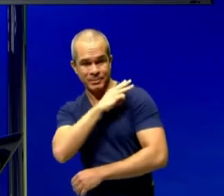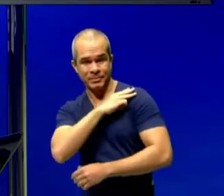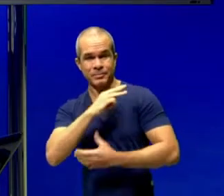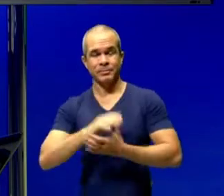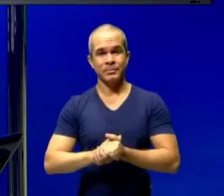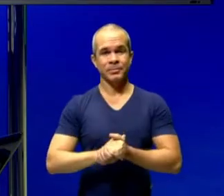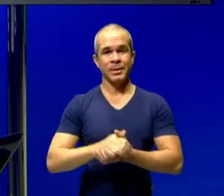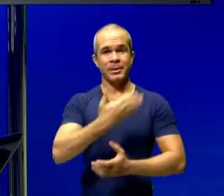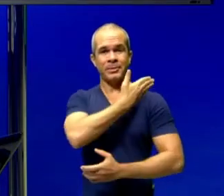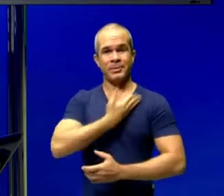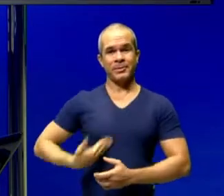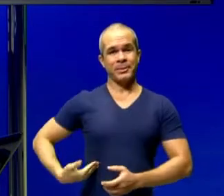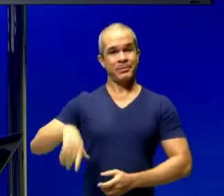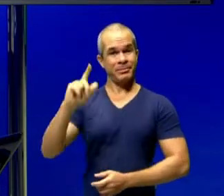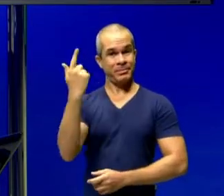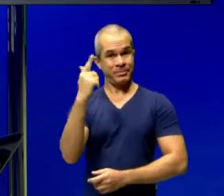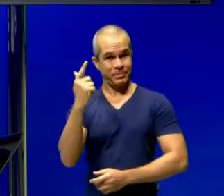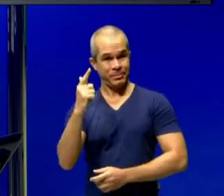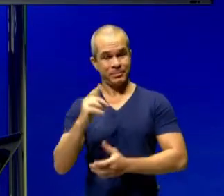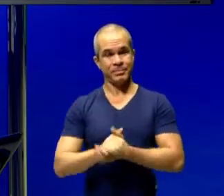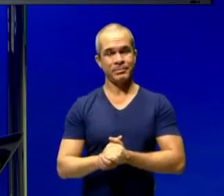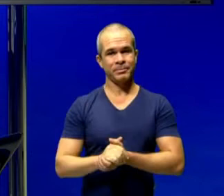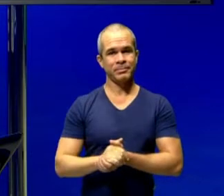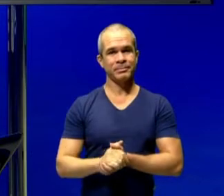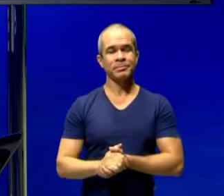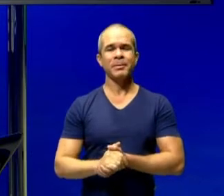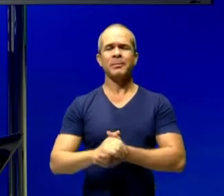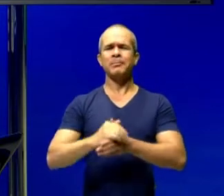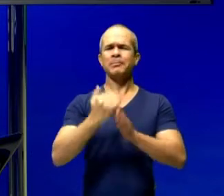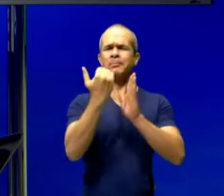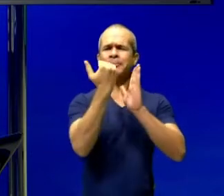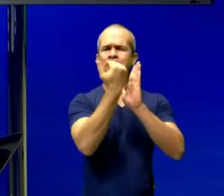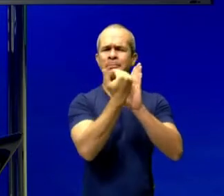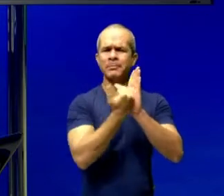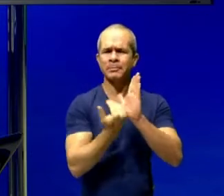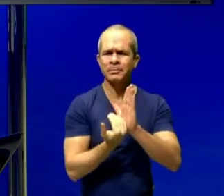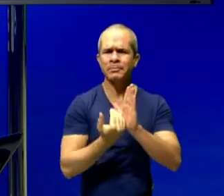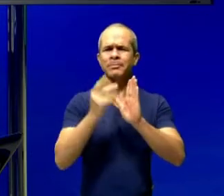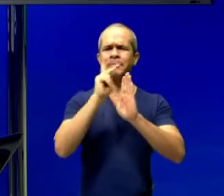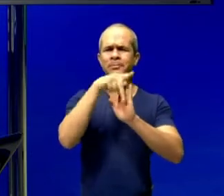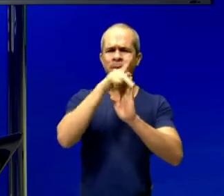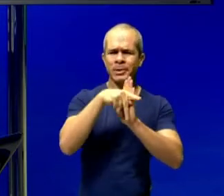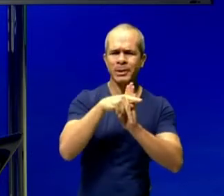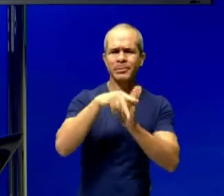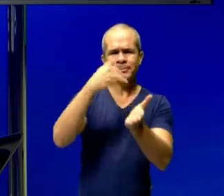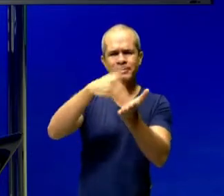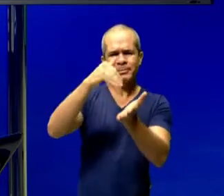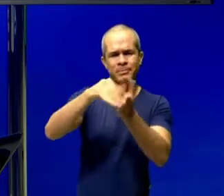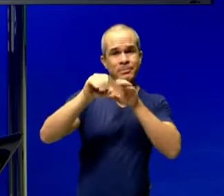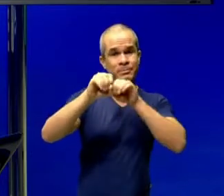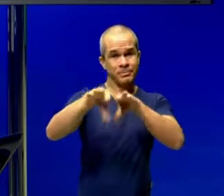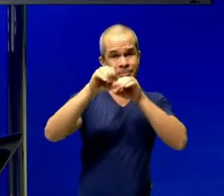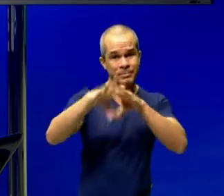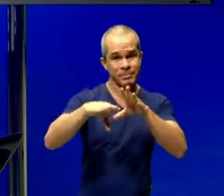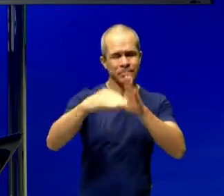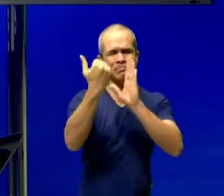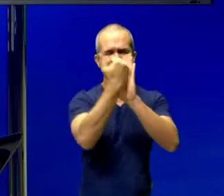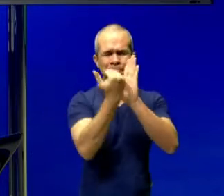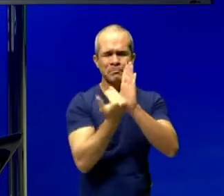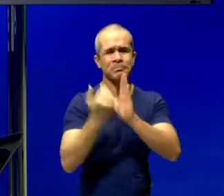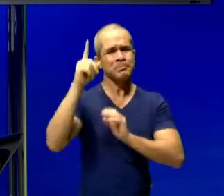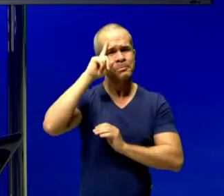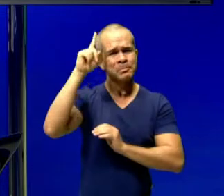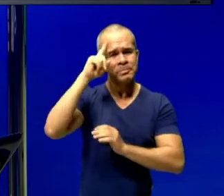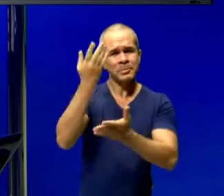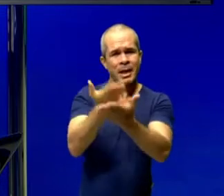Médio da Rede Estadual de Goiás. Lembrando que esse é o projeto Seduque em Ação, que terá programas diários com